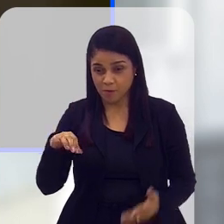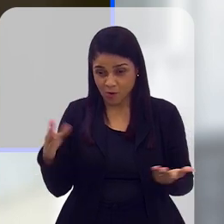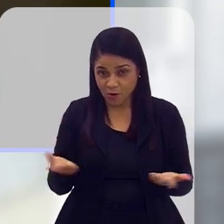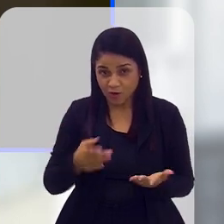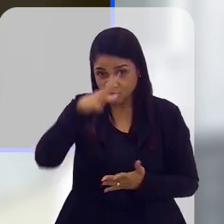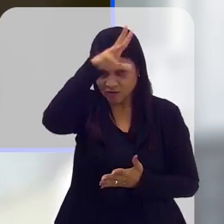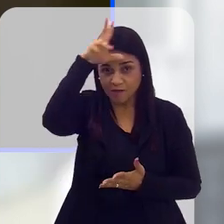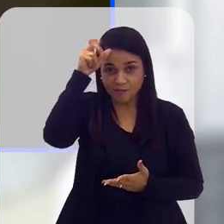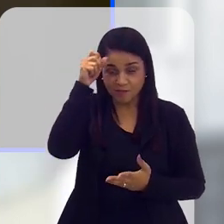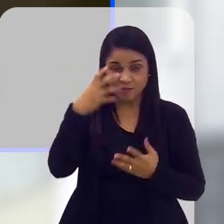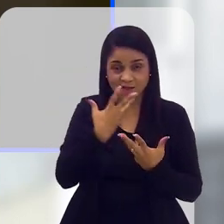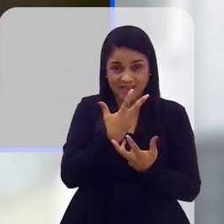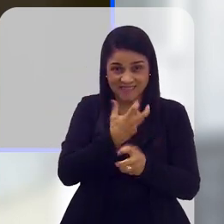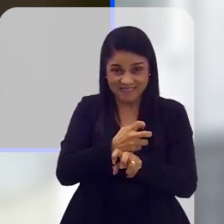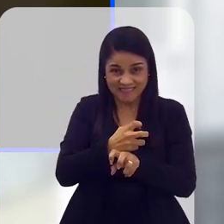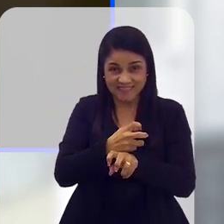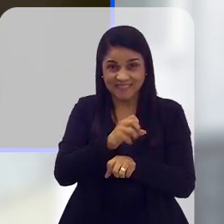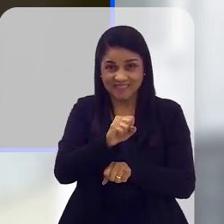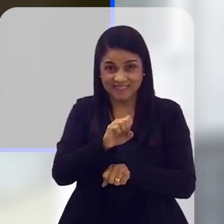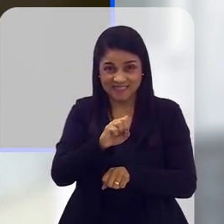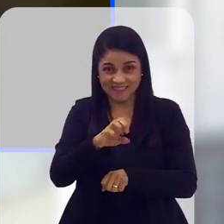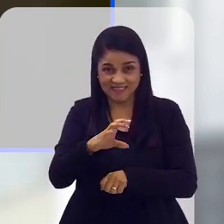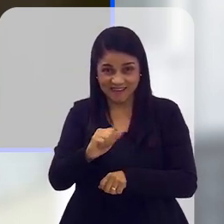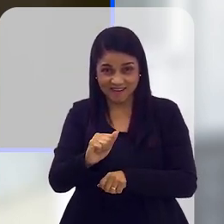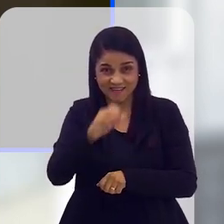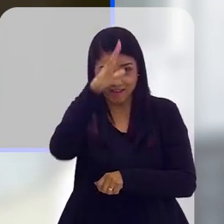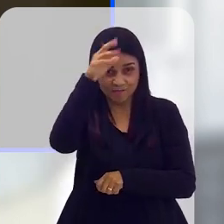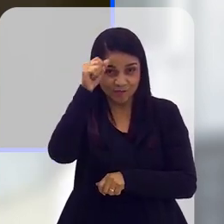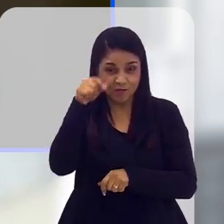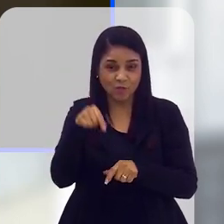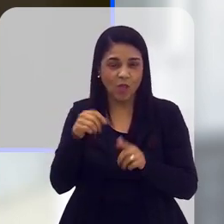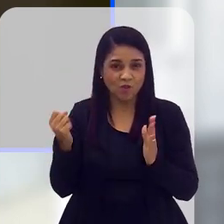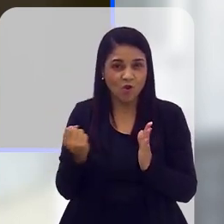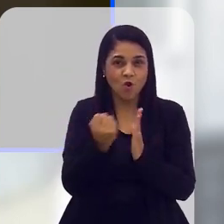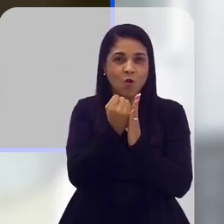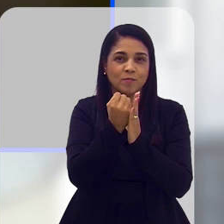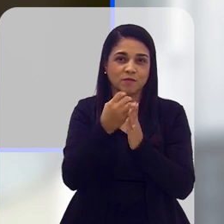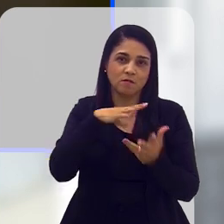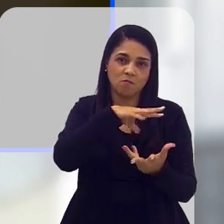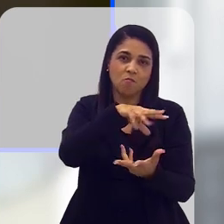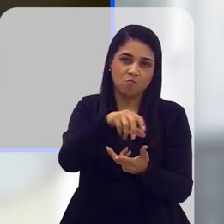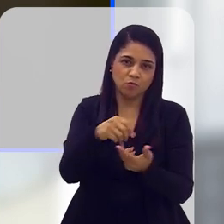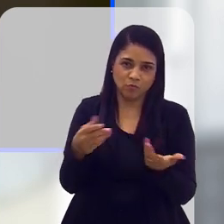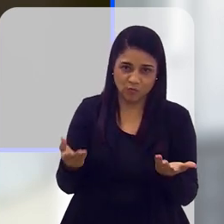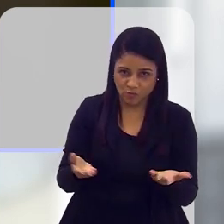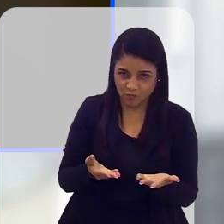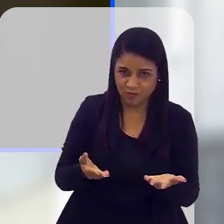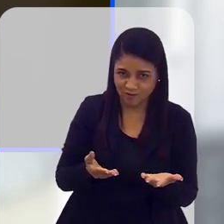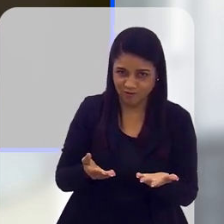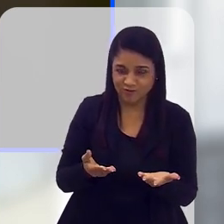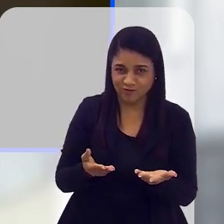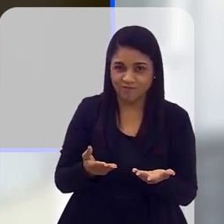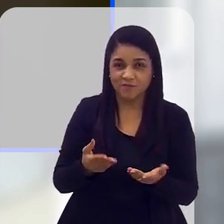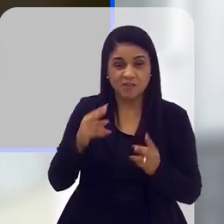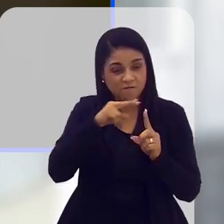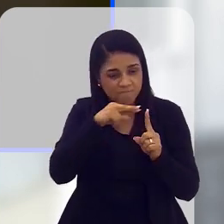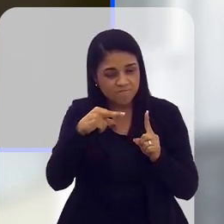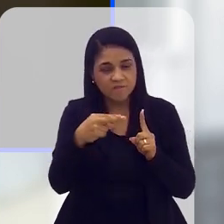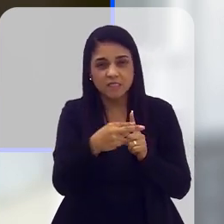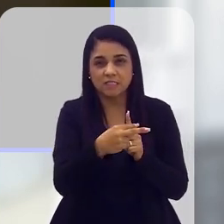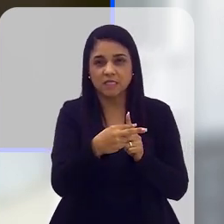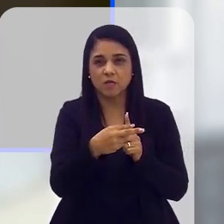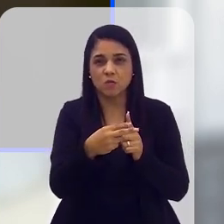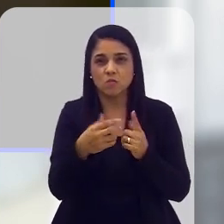2030 fosse hoje na Amazônia, com essa seca que está acontecendo na Amazônia, o quanto que isso não impactaria realmente o mundo, né?